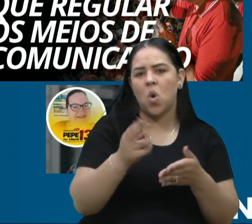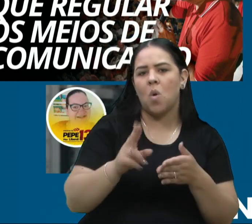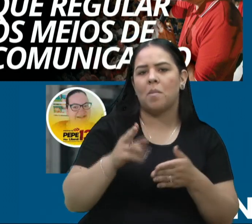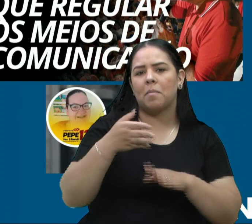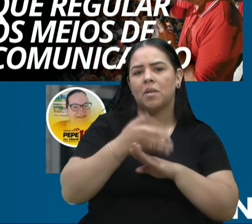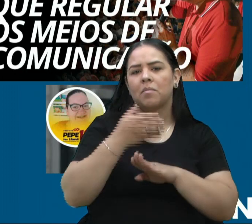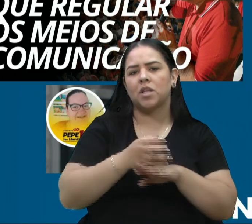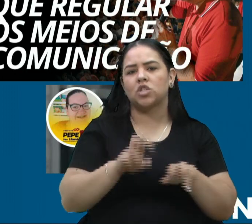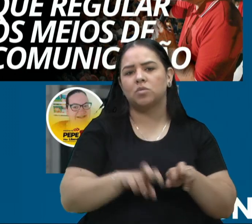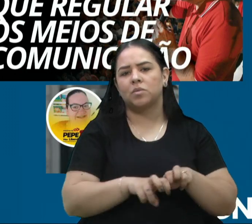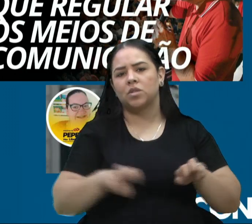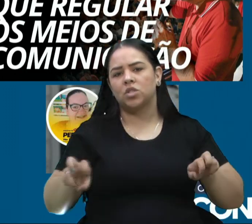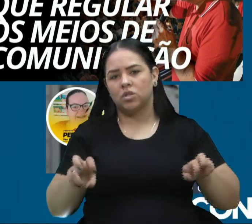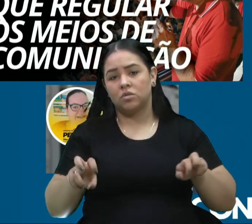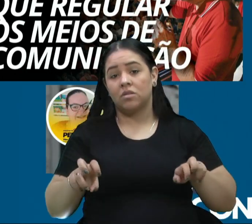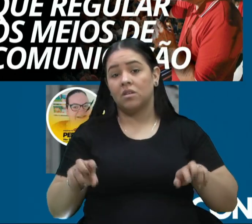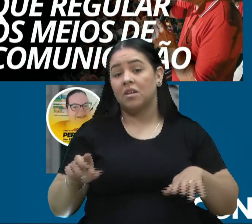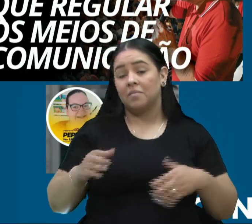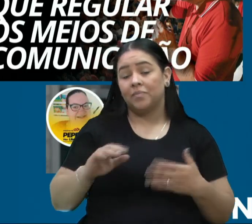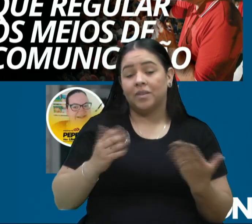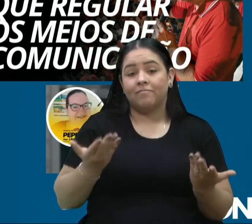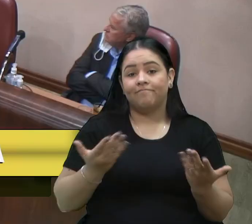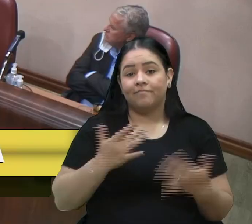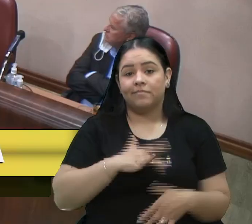Uma pena que nem todos os colegas pensem assim.